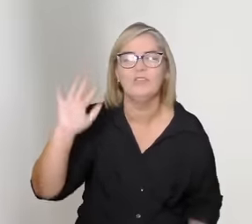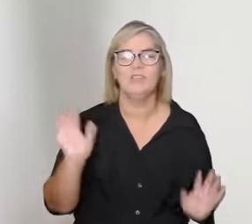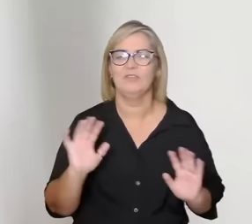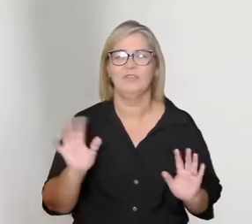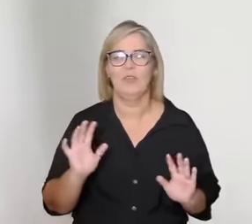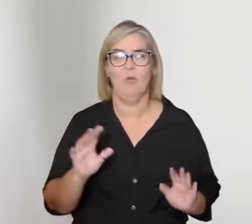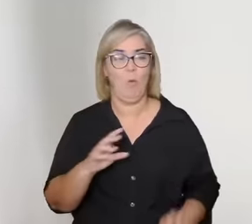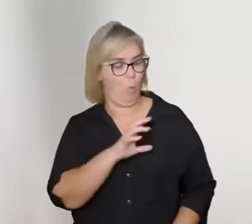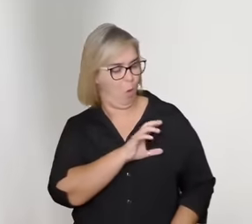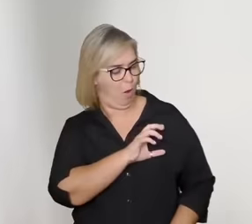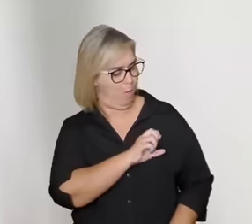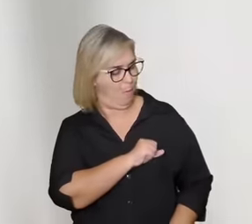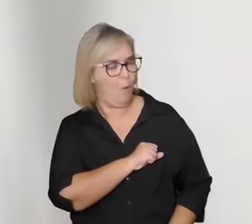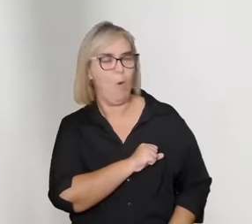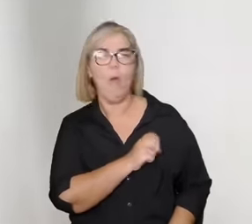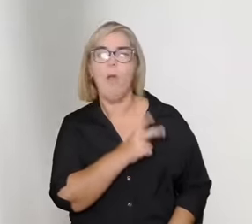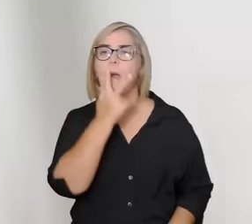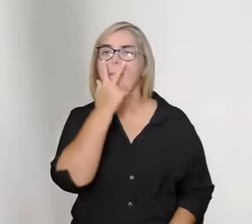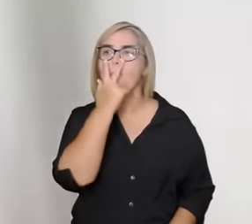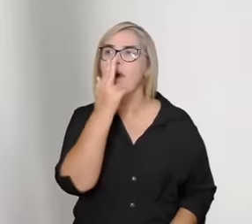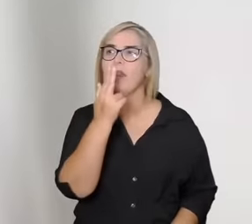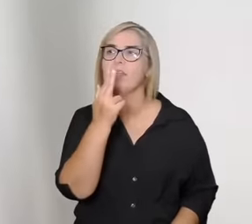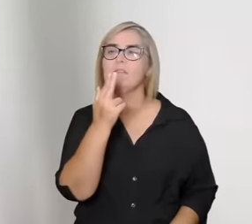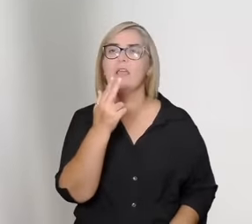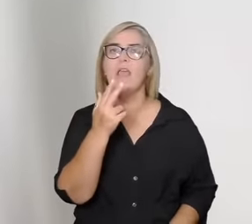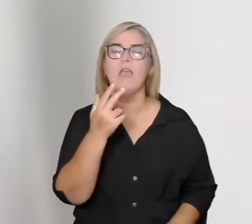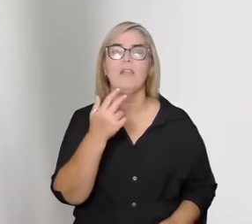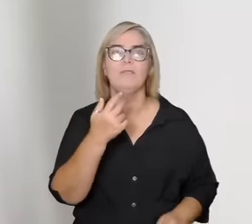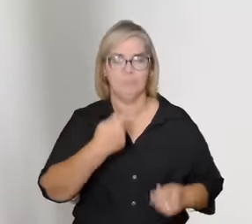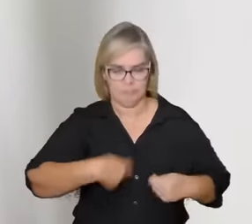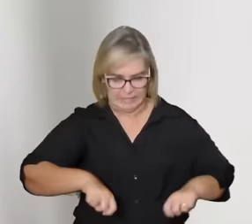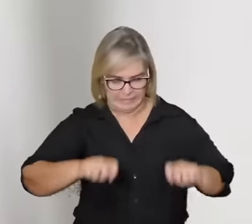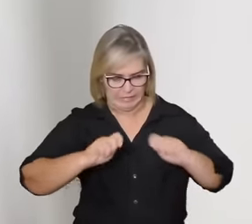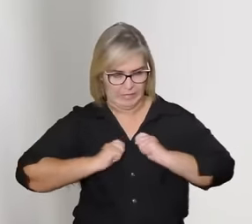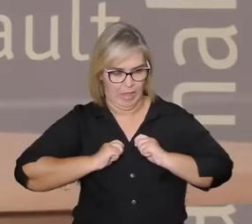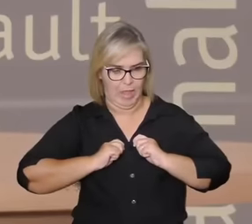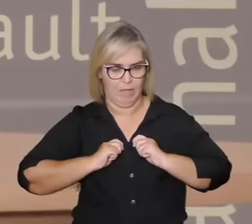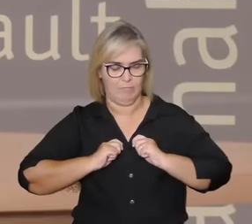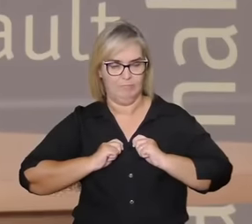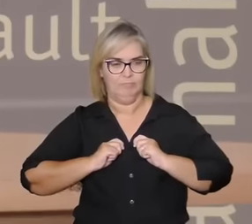sim o amor é para nos potencializar enquanto pessoas